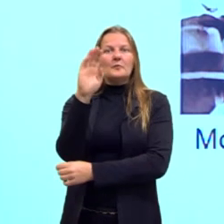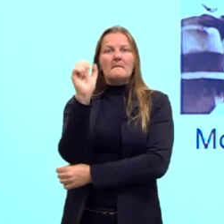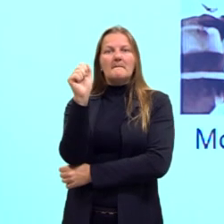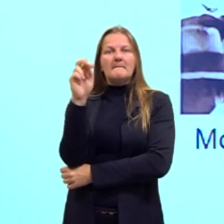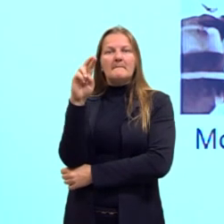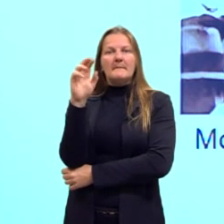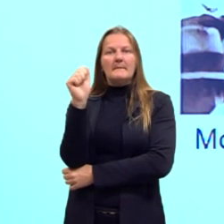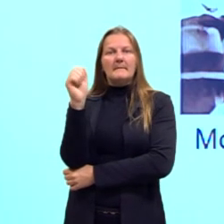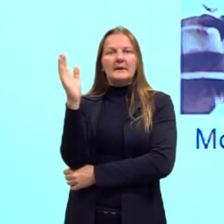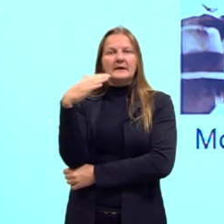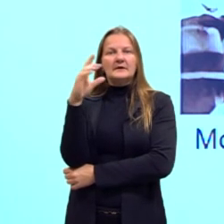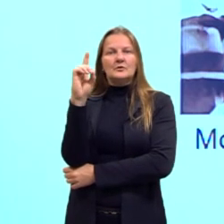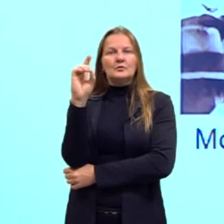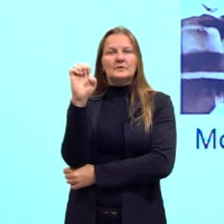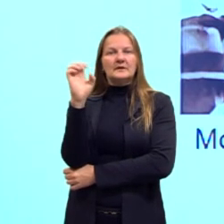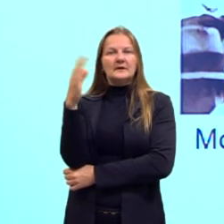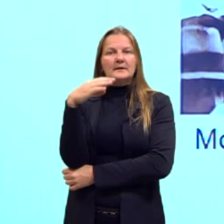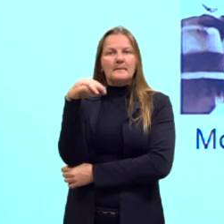gurizada, tá aqui a primeira,